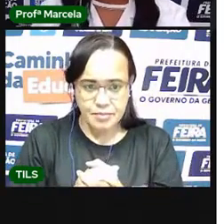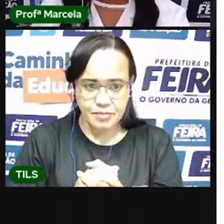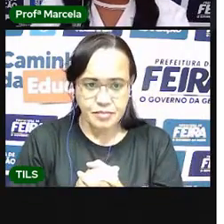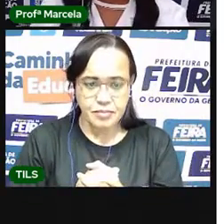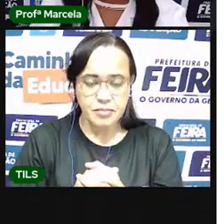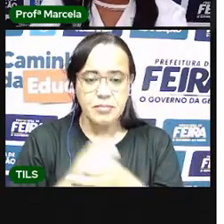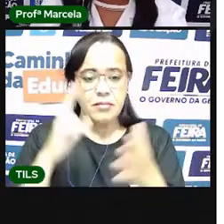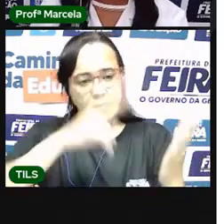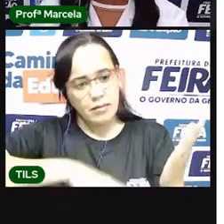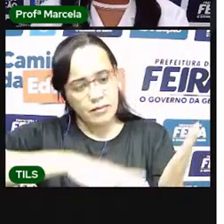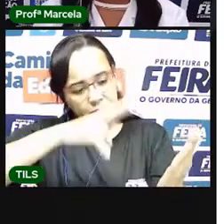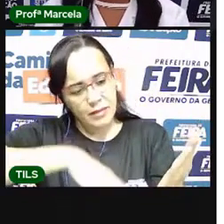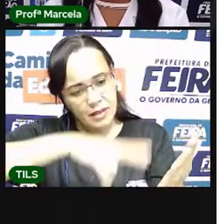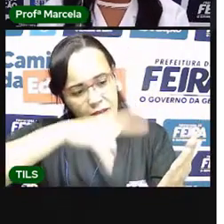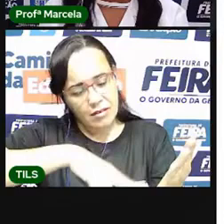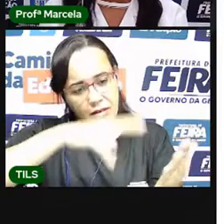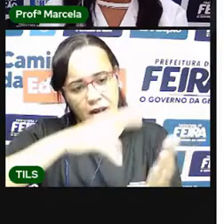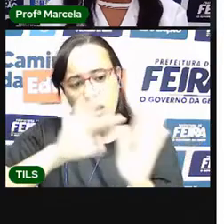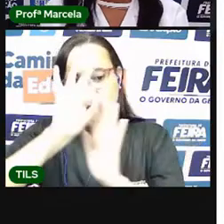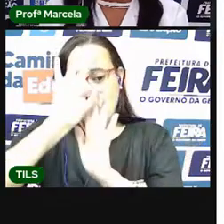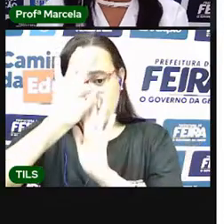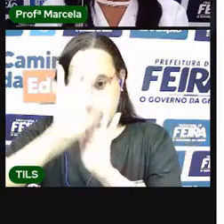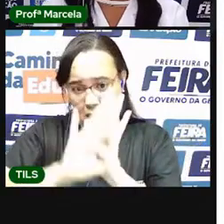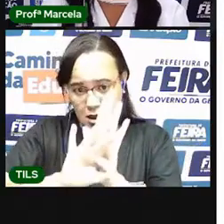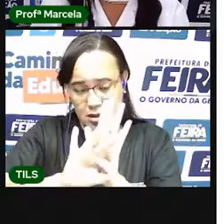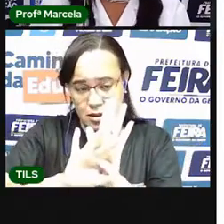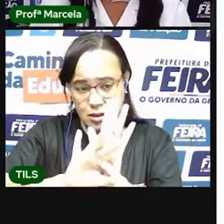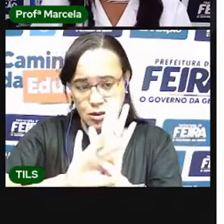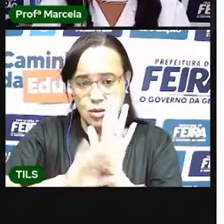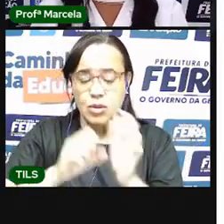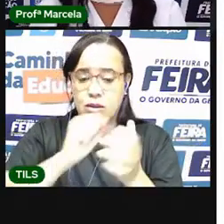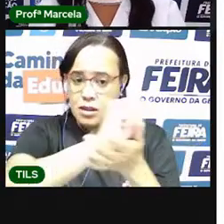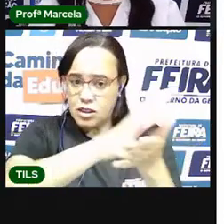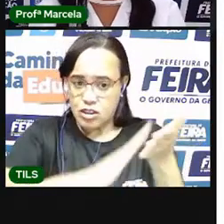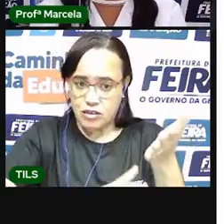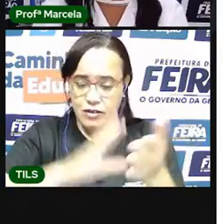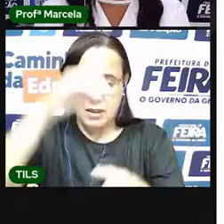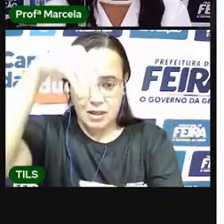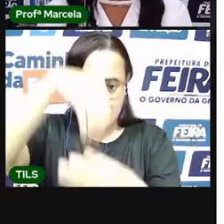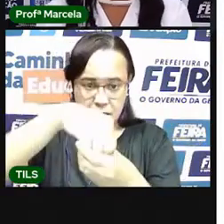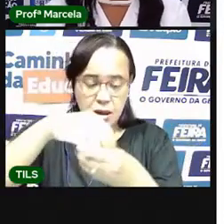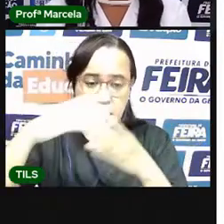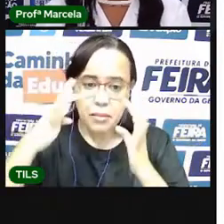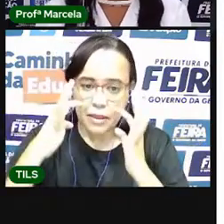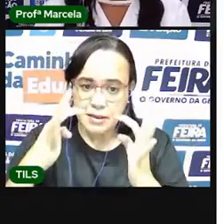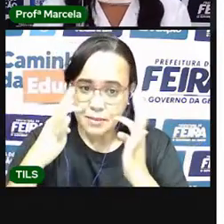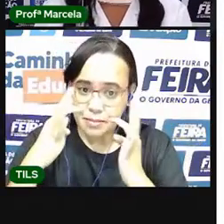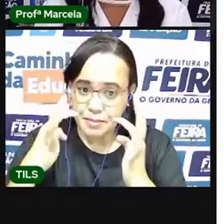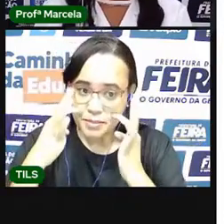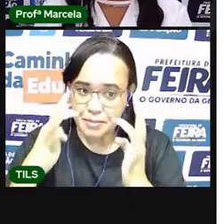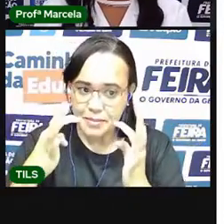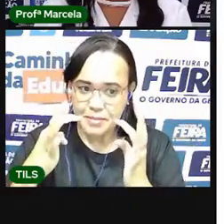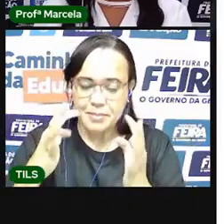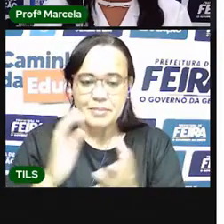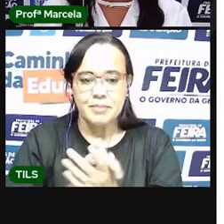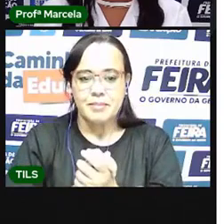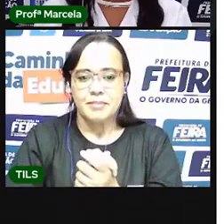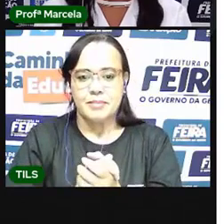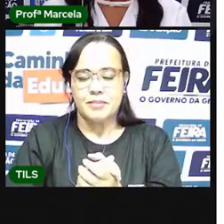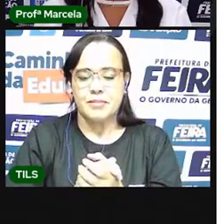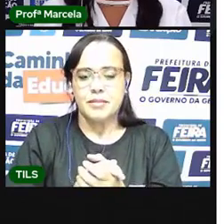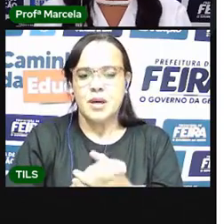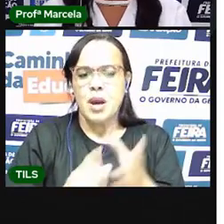ler para vocês esse textinho que tem aí na atividade. Preste atenção. Os primeiros